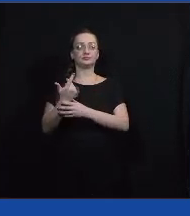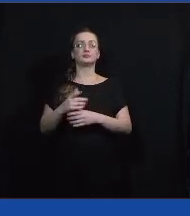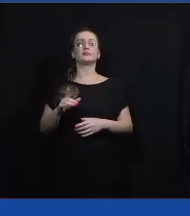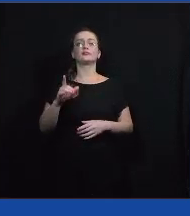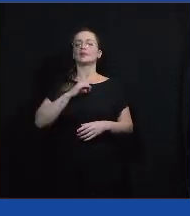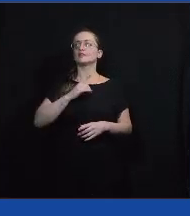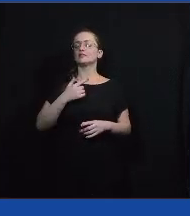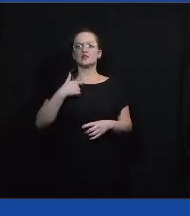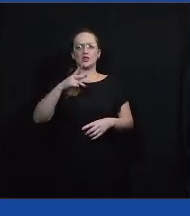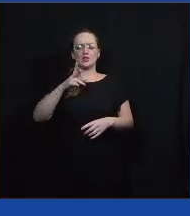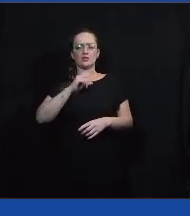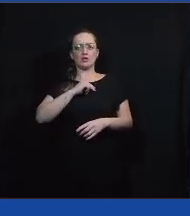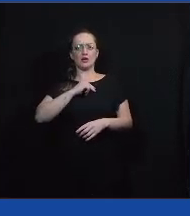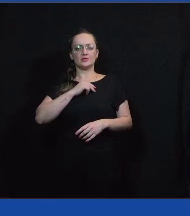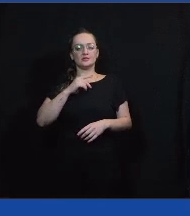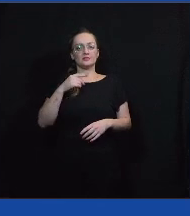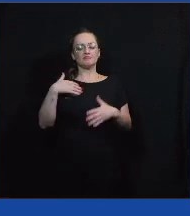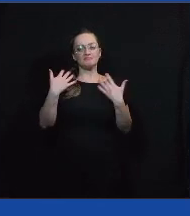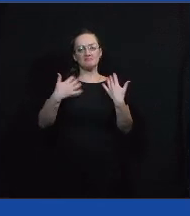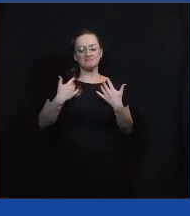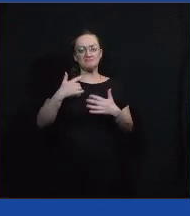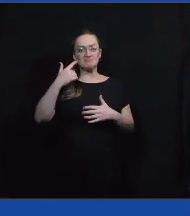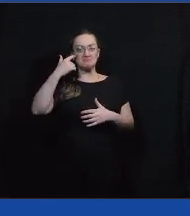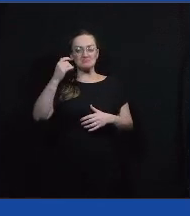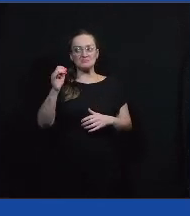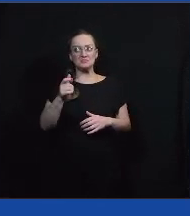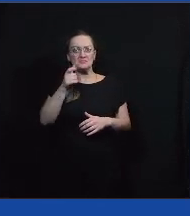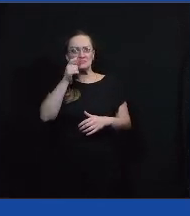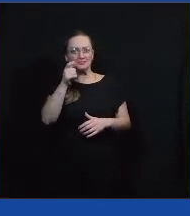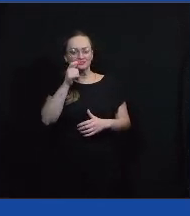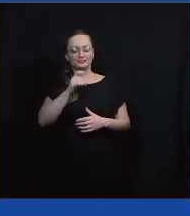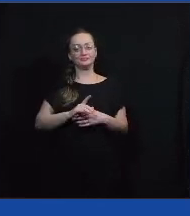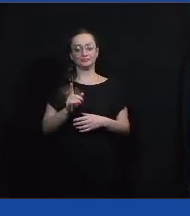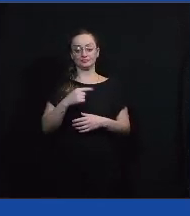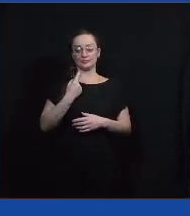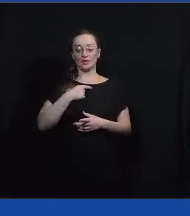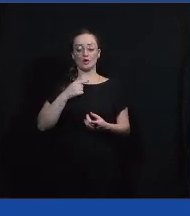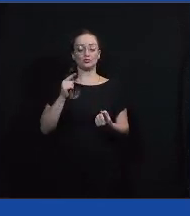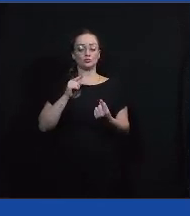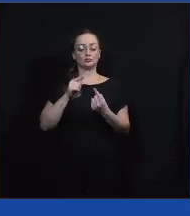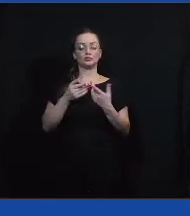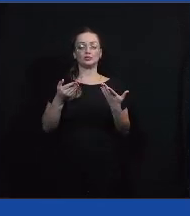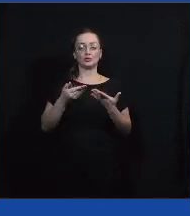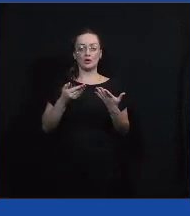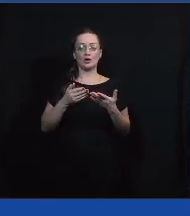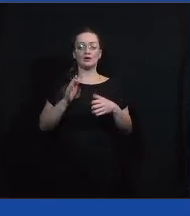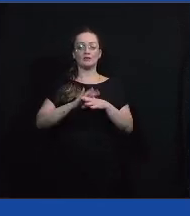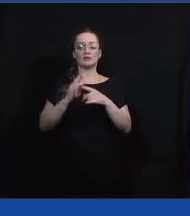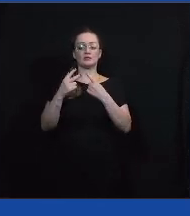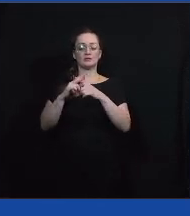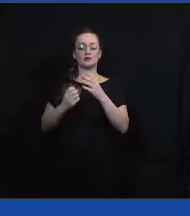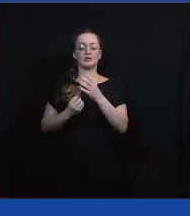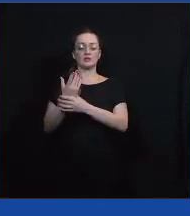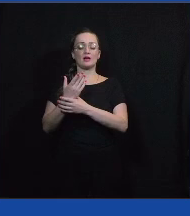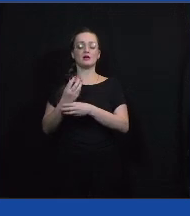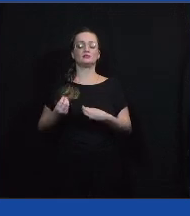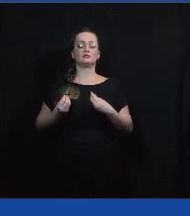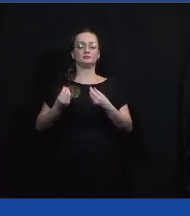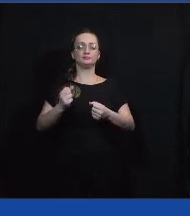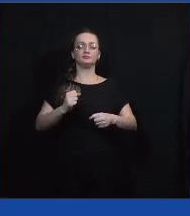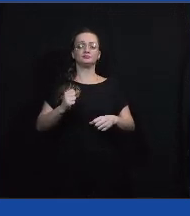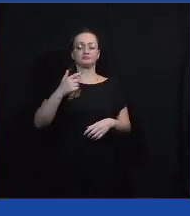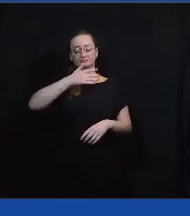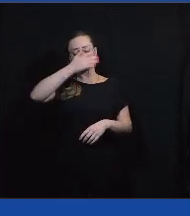pensa caramba, que ideia massa, né, e eu acho que o nosso intuito aqui é de fato prover uma ferramenta e empoderar, né, os